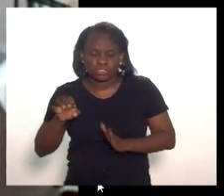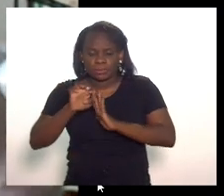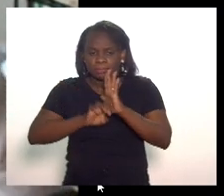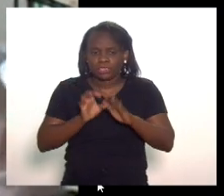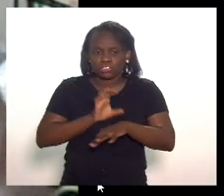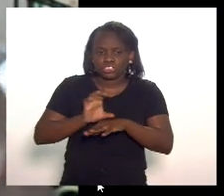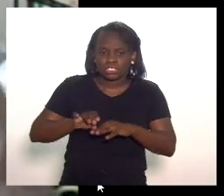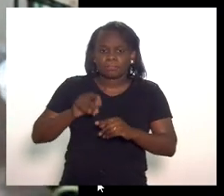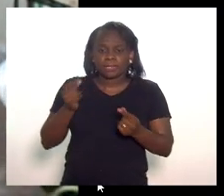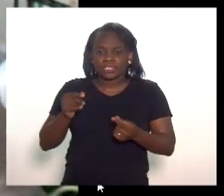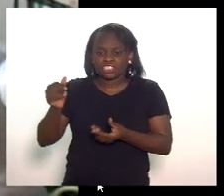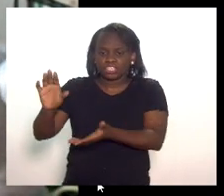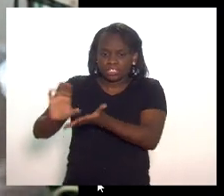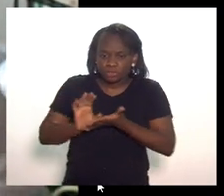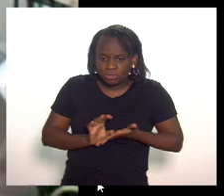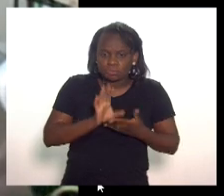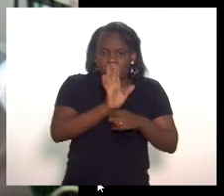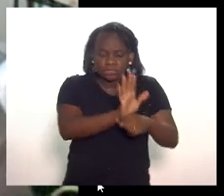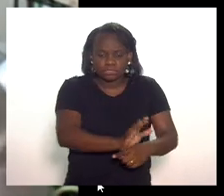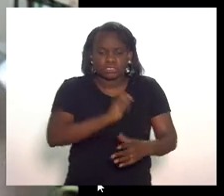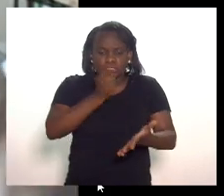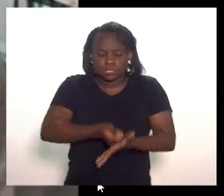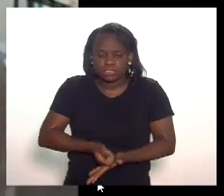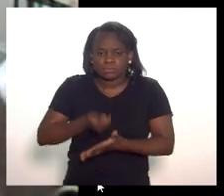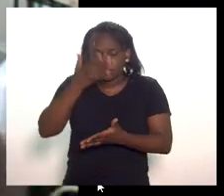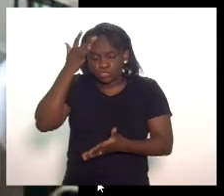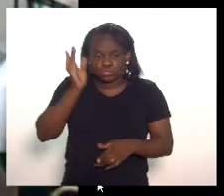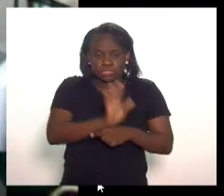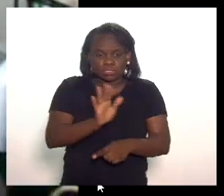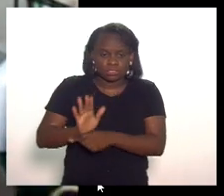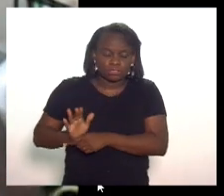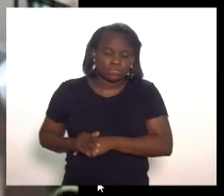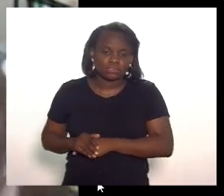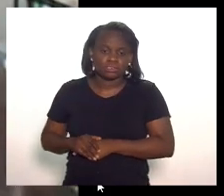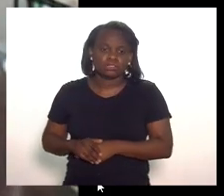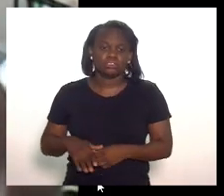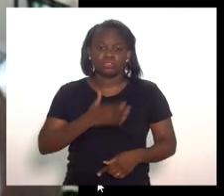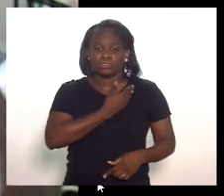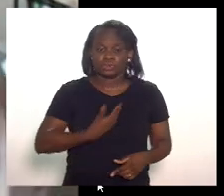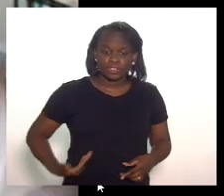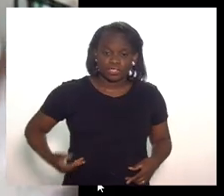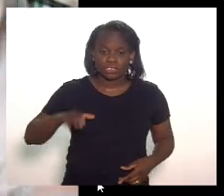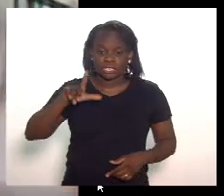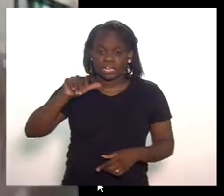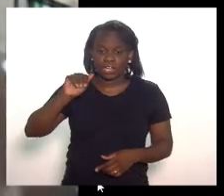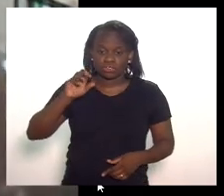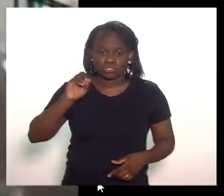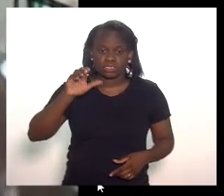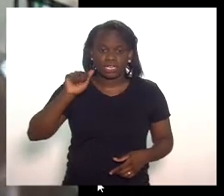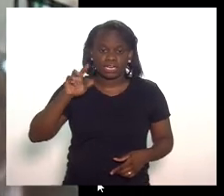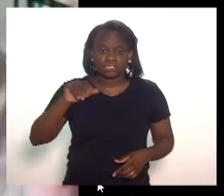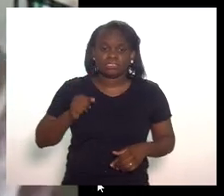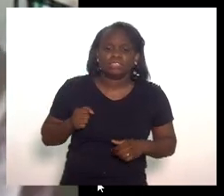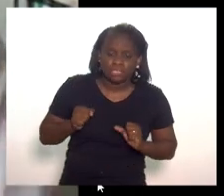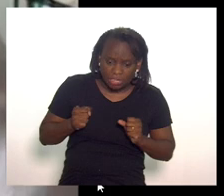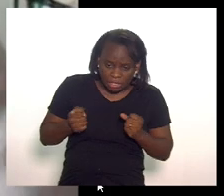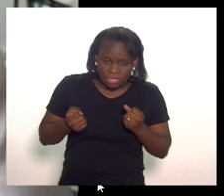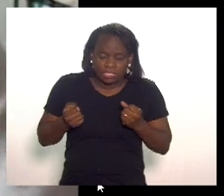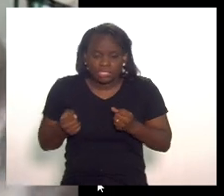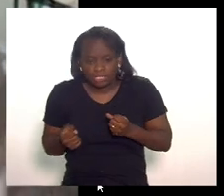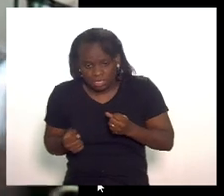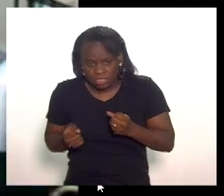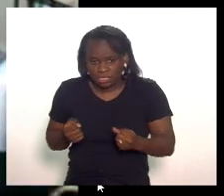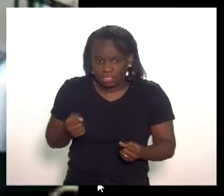para mover recursos do Fundo Estadual da Pobreza e do FECAM e o governo Cláudio Castro está se arrastando também para não colocar